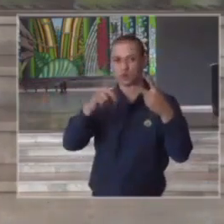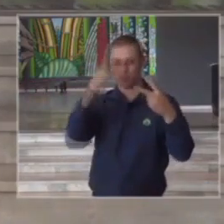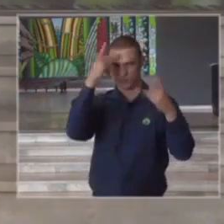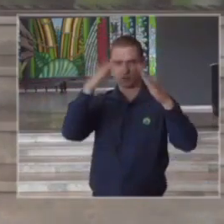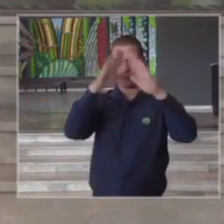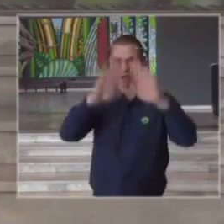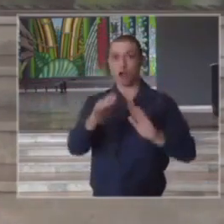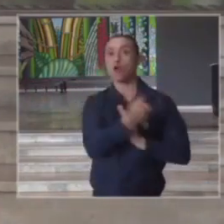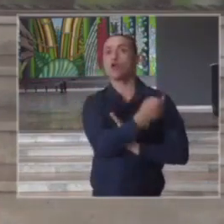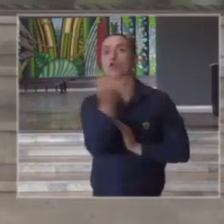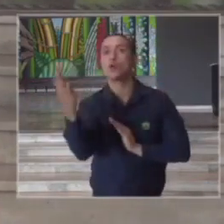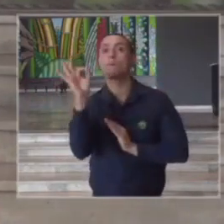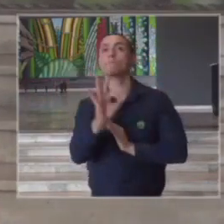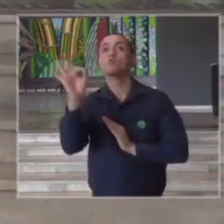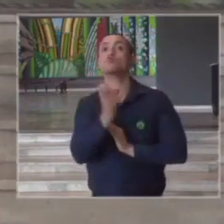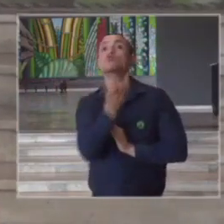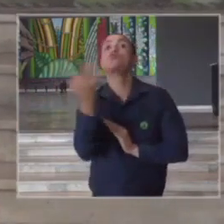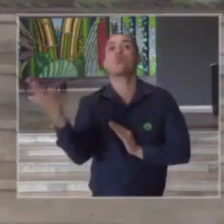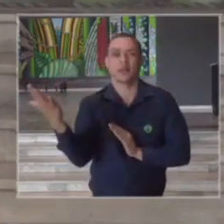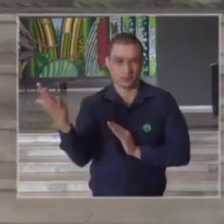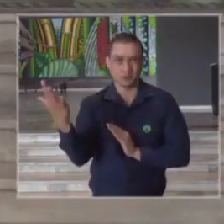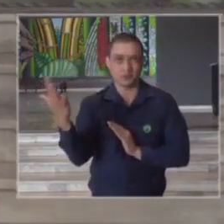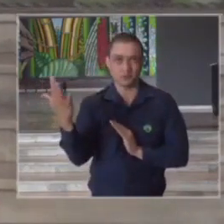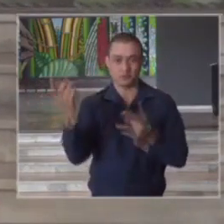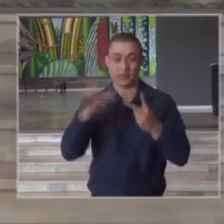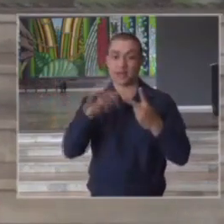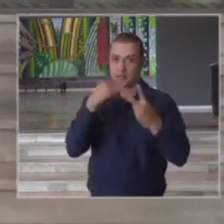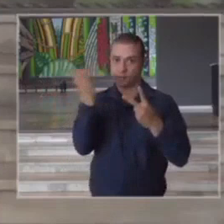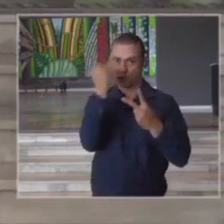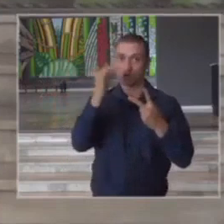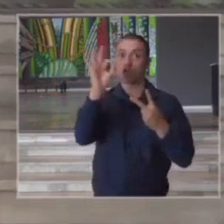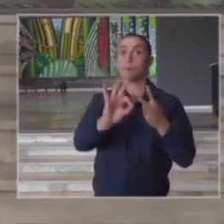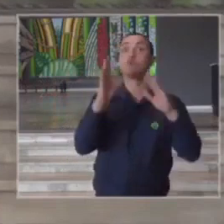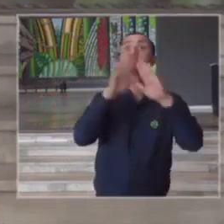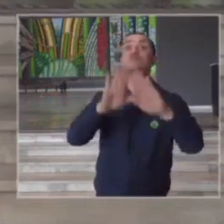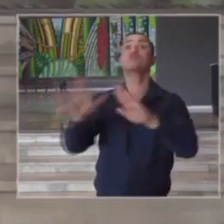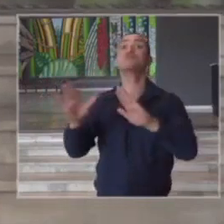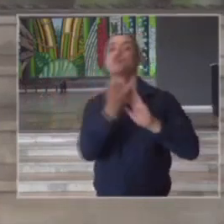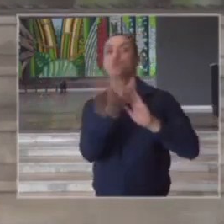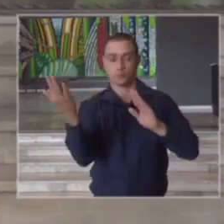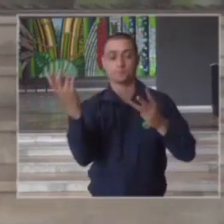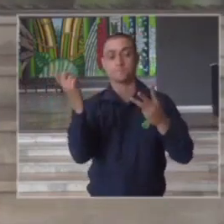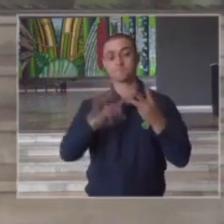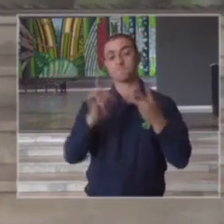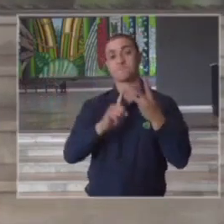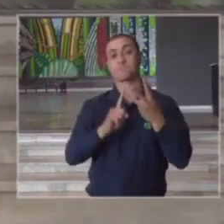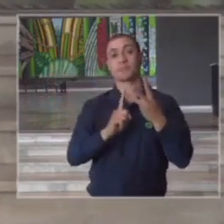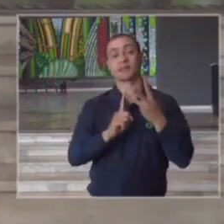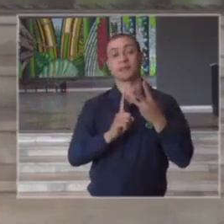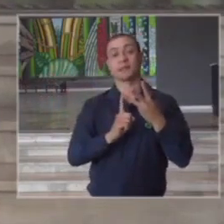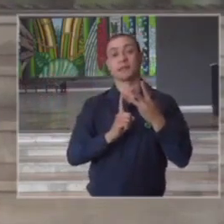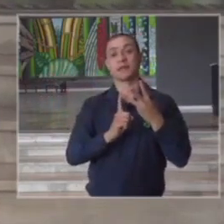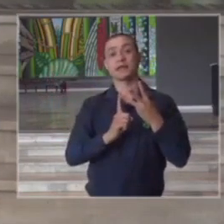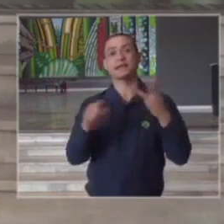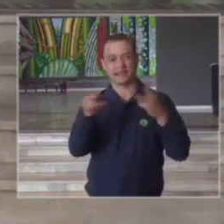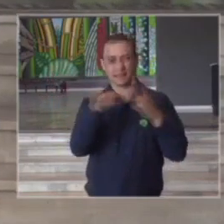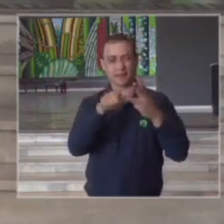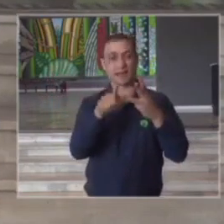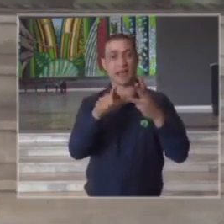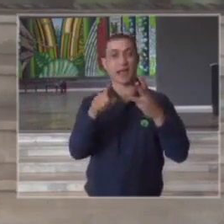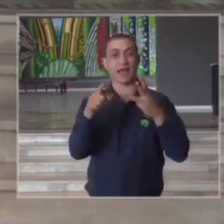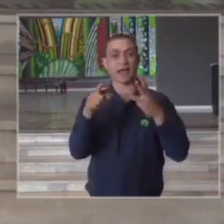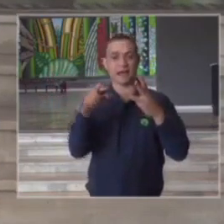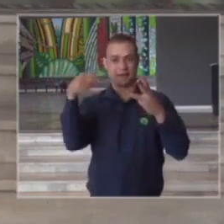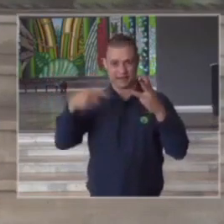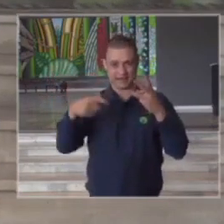isolamento social o campo de isolamento social o percentual de isolamento social e também a proximidade